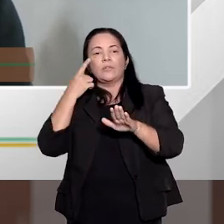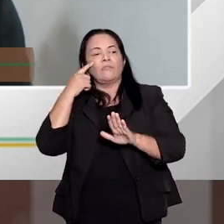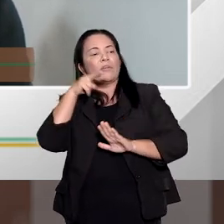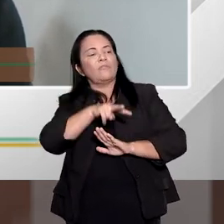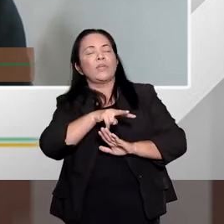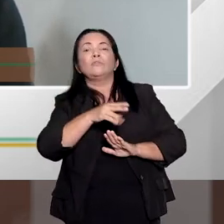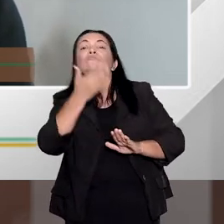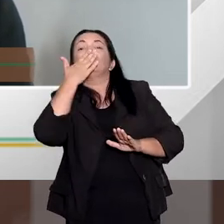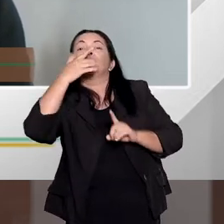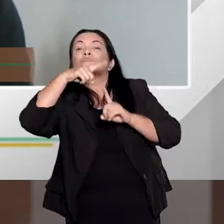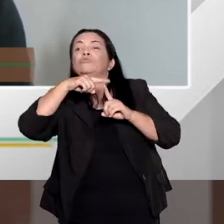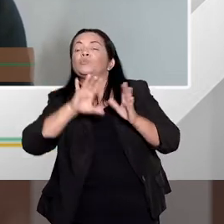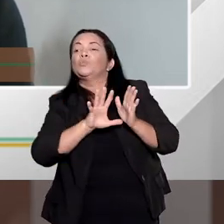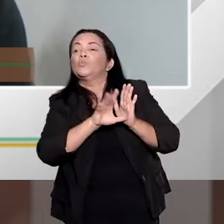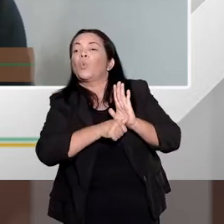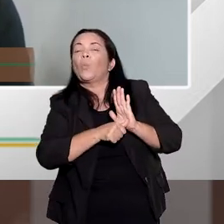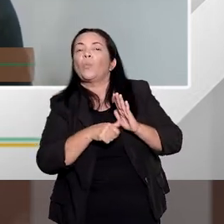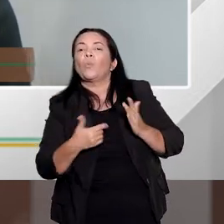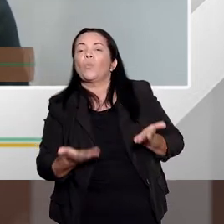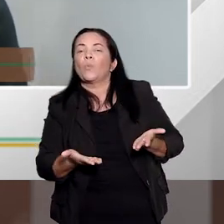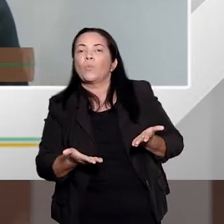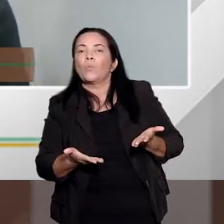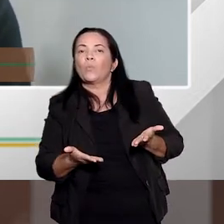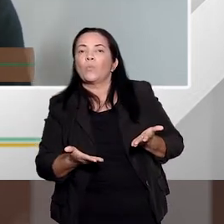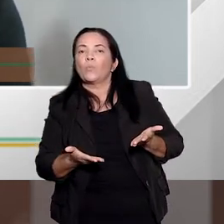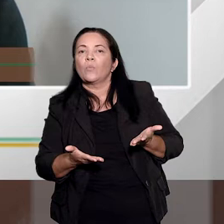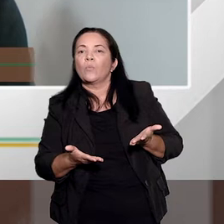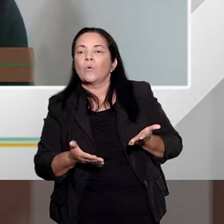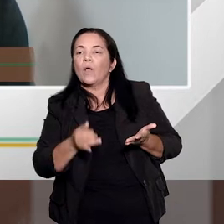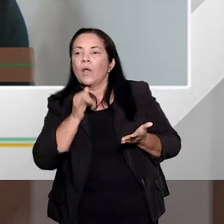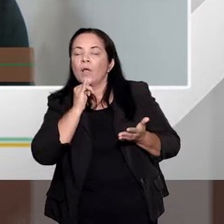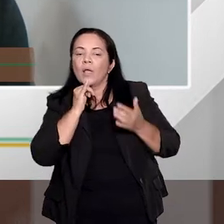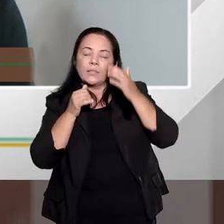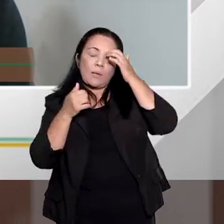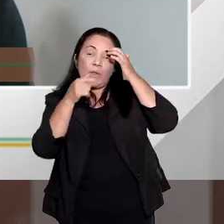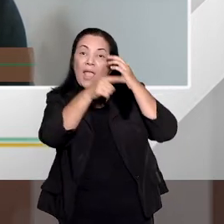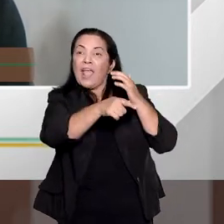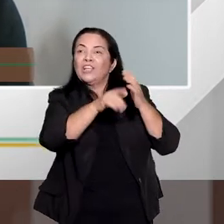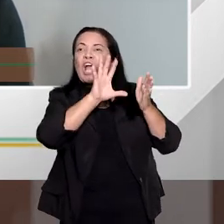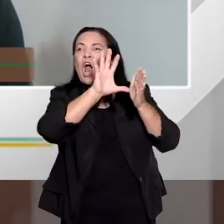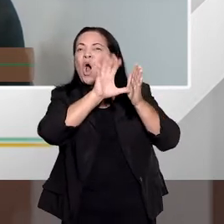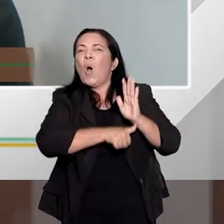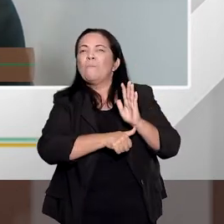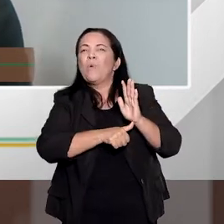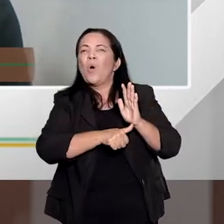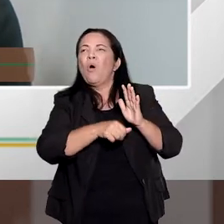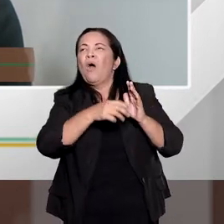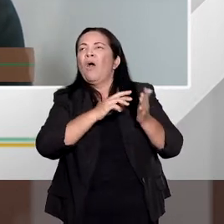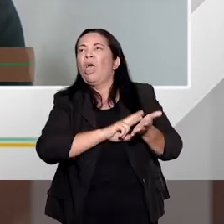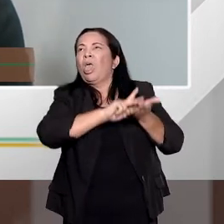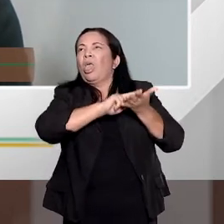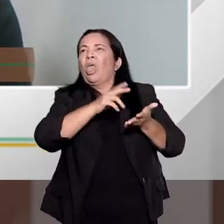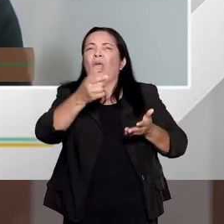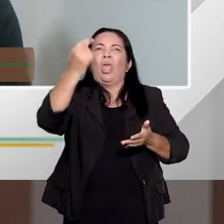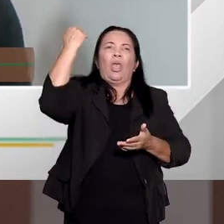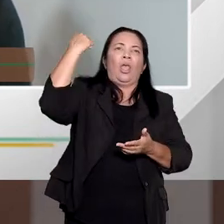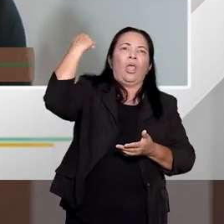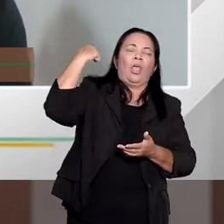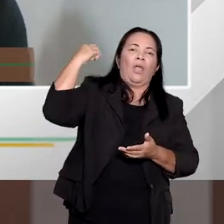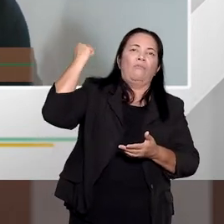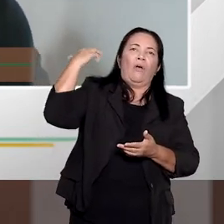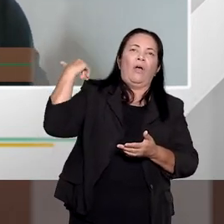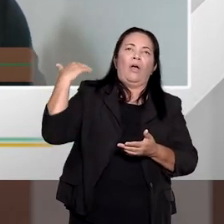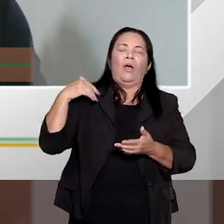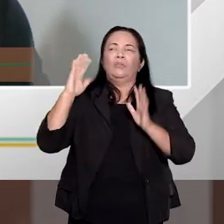circunstâncias atenuantes e agravantes. Digamos lá, por exemplo, do que o cara era reincidente, né? Então, ele vai agravar a pena. Então,